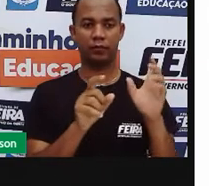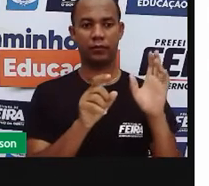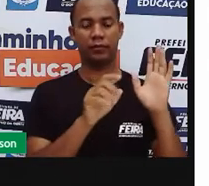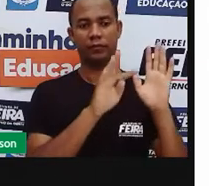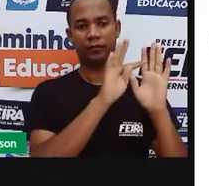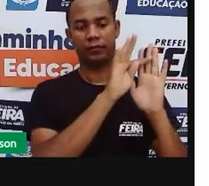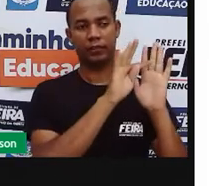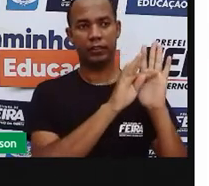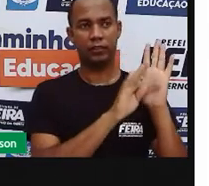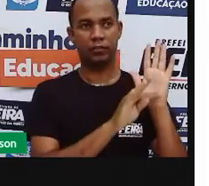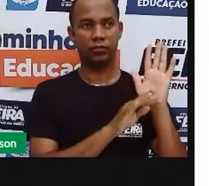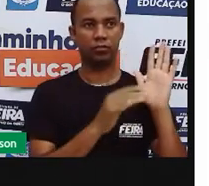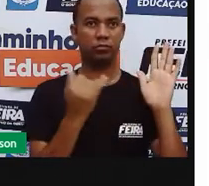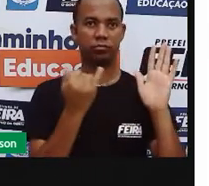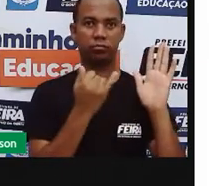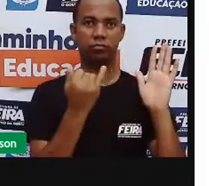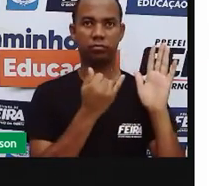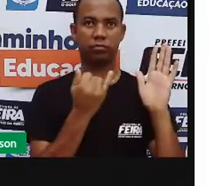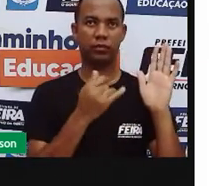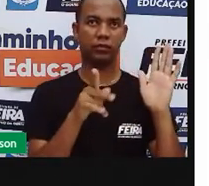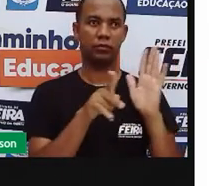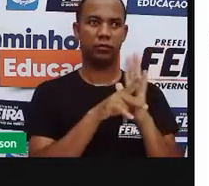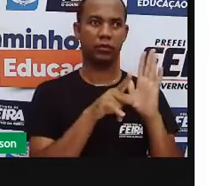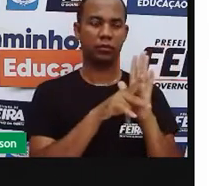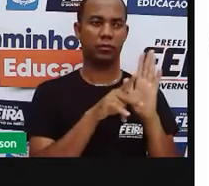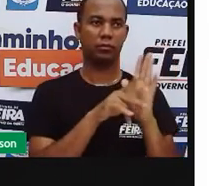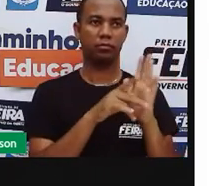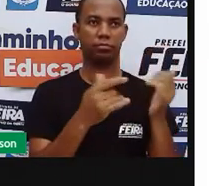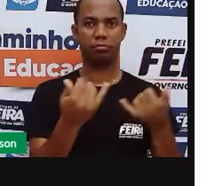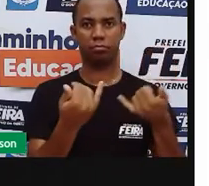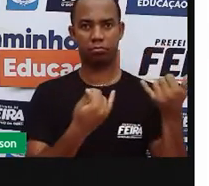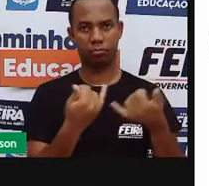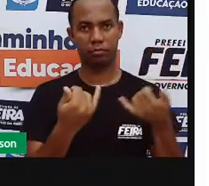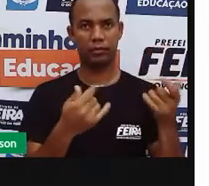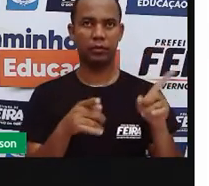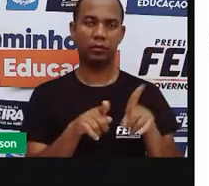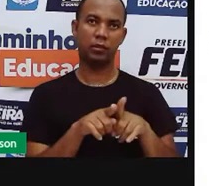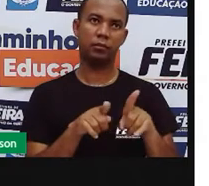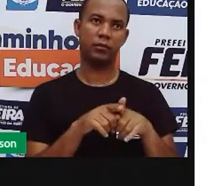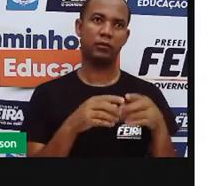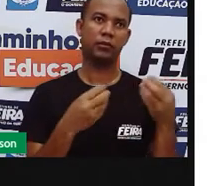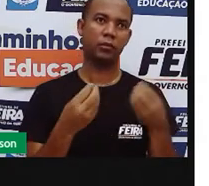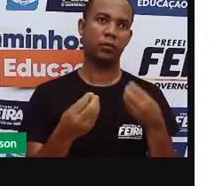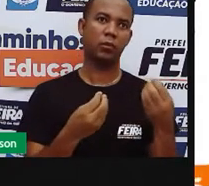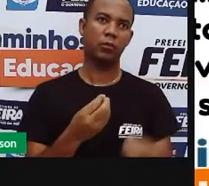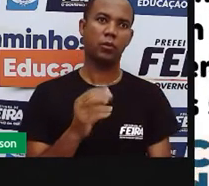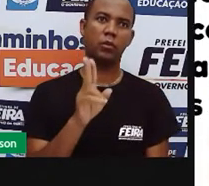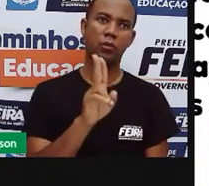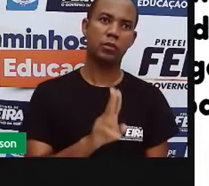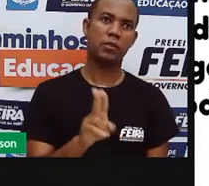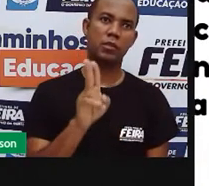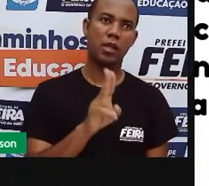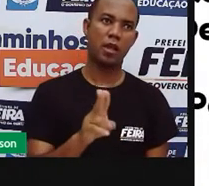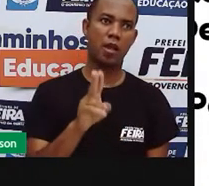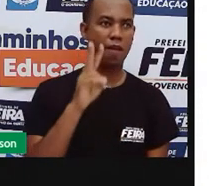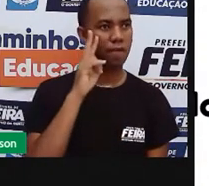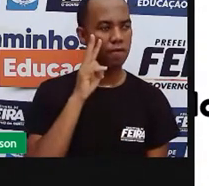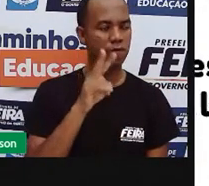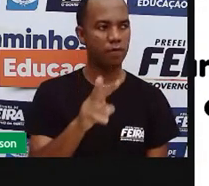um texto que pertence a um classificado. Vou voltar ao slide para nós verificarmos no texto.